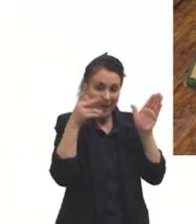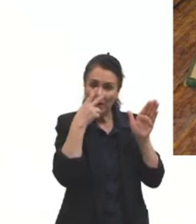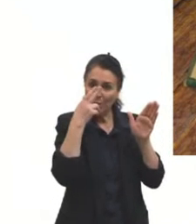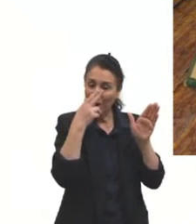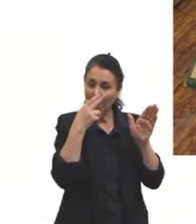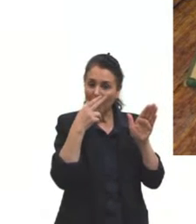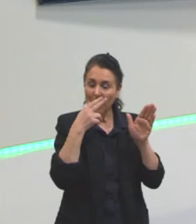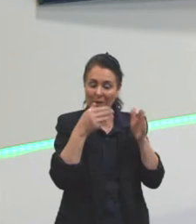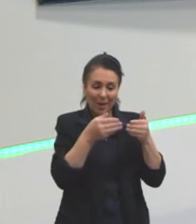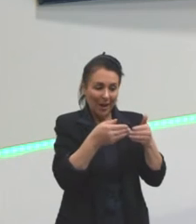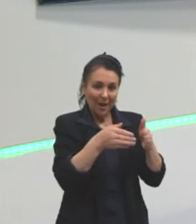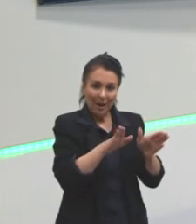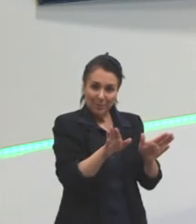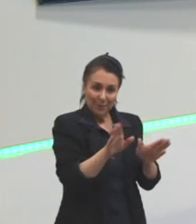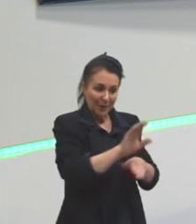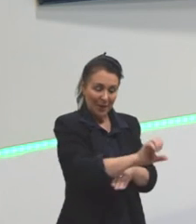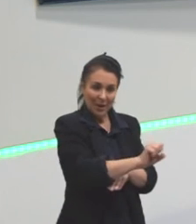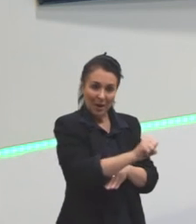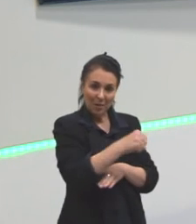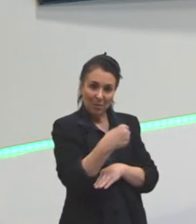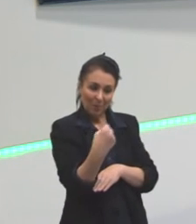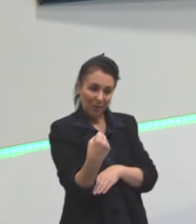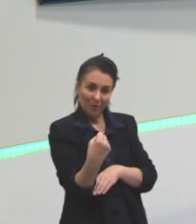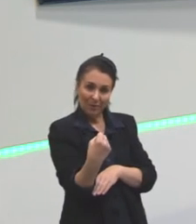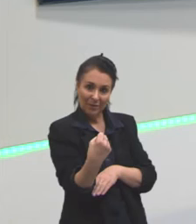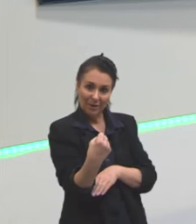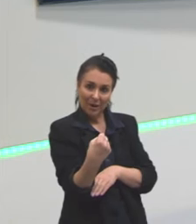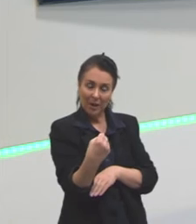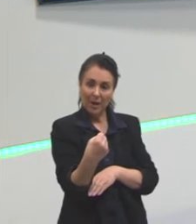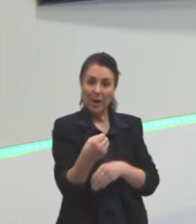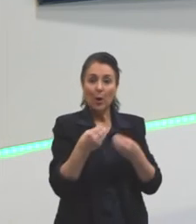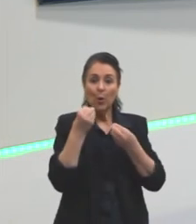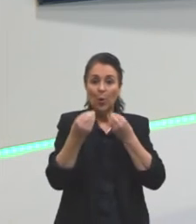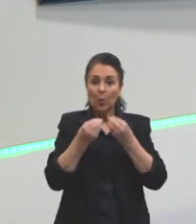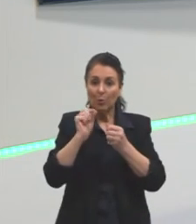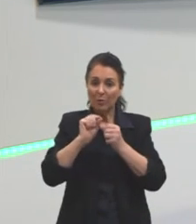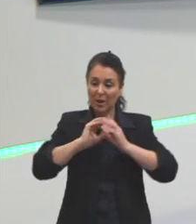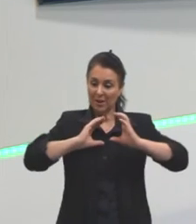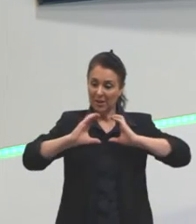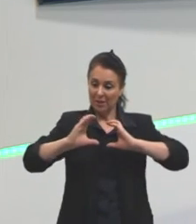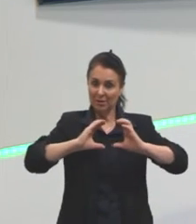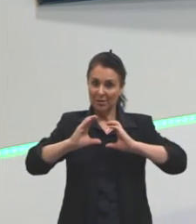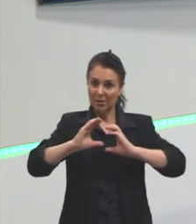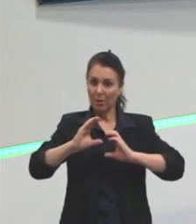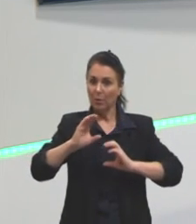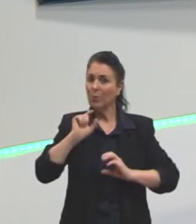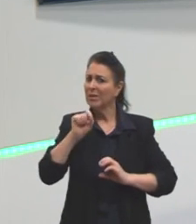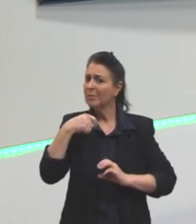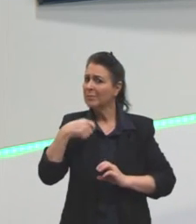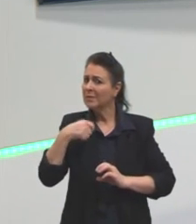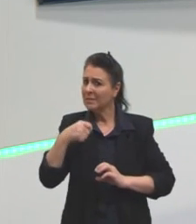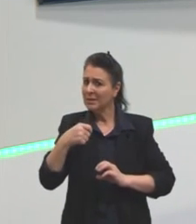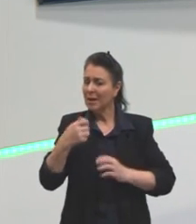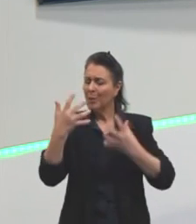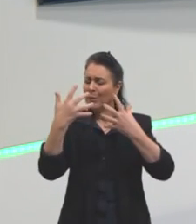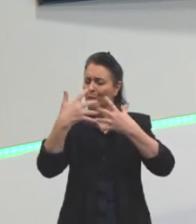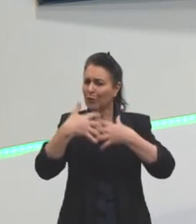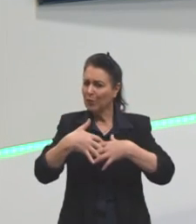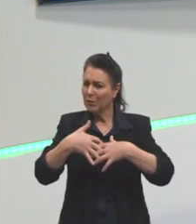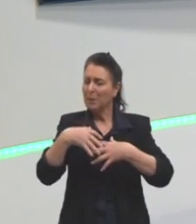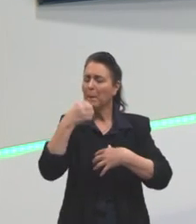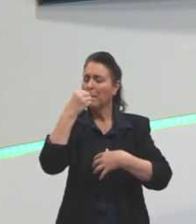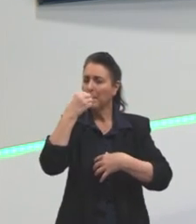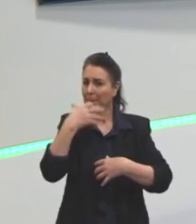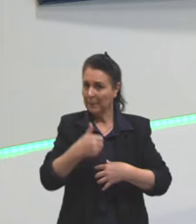comunicam, como as pessoas se comunicam com vocês, e o que é necessário para que isso funcione da melhor maneira possível.